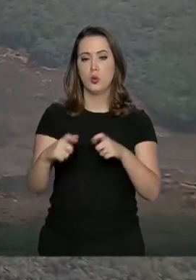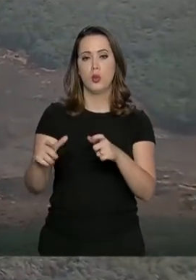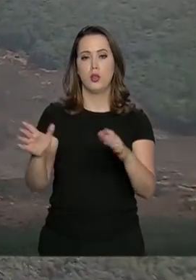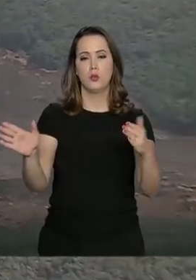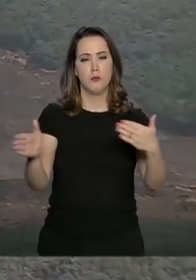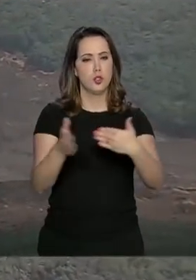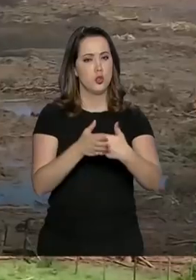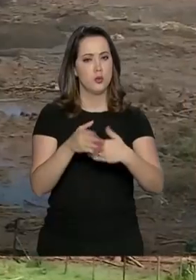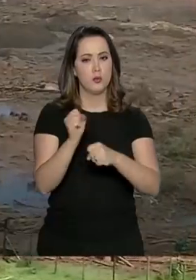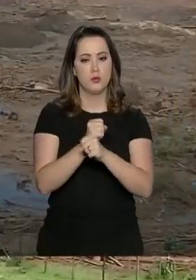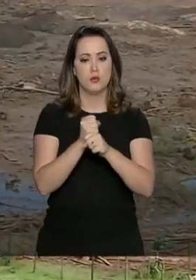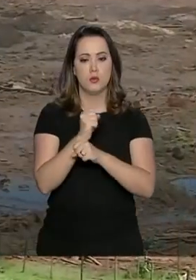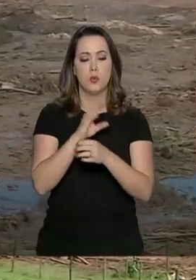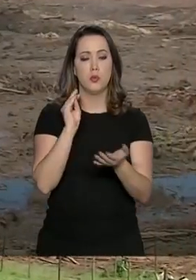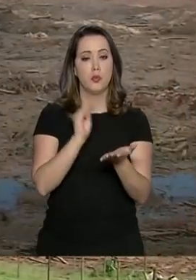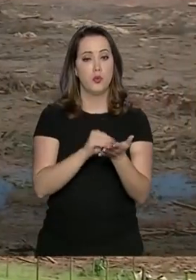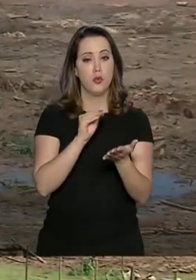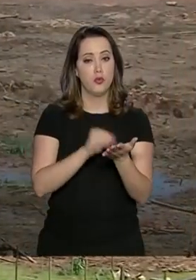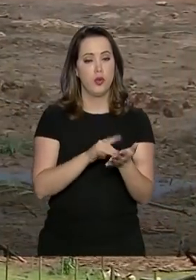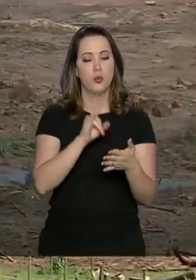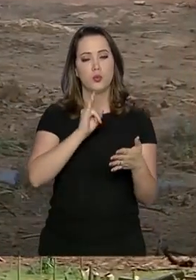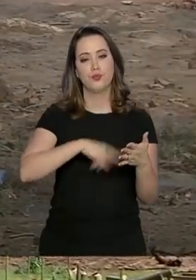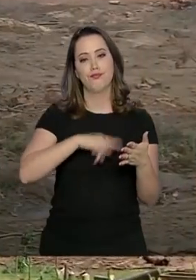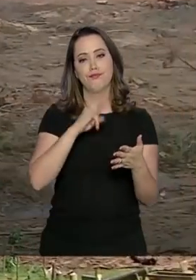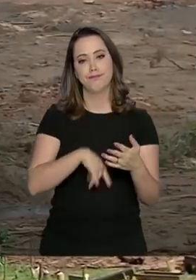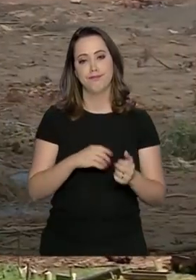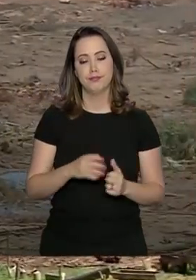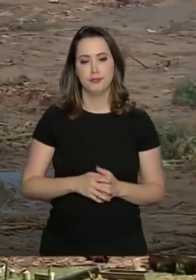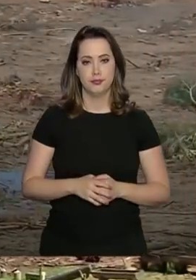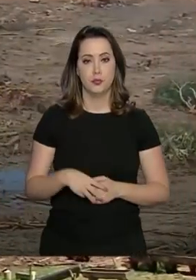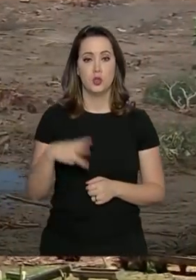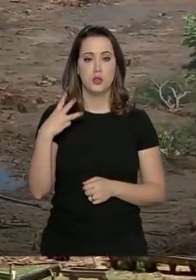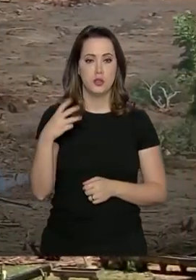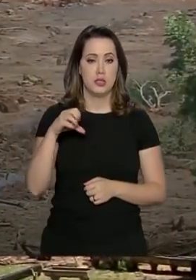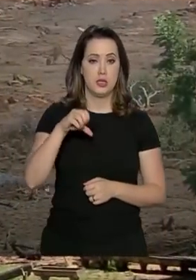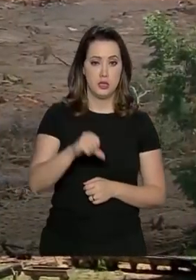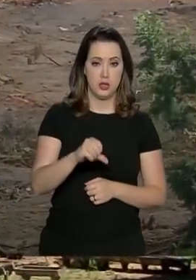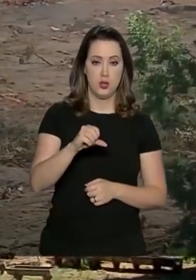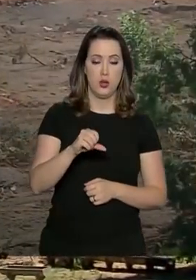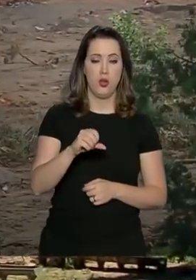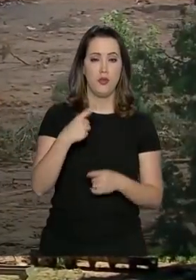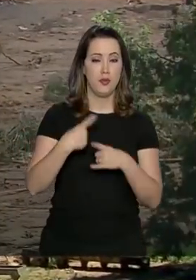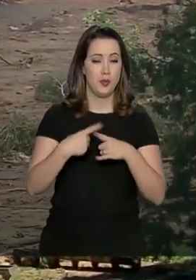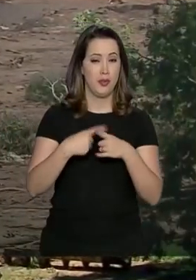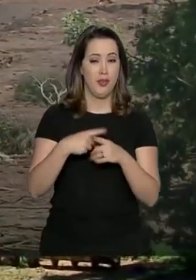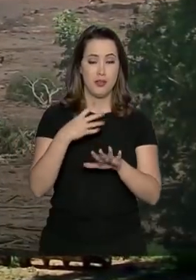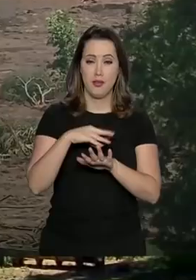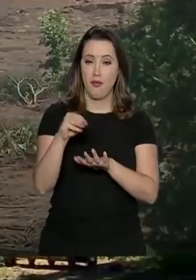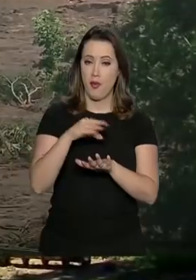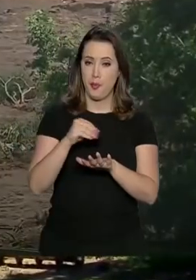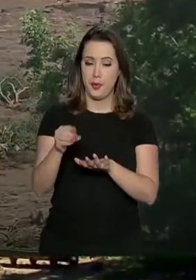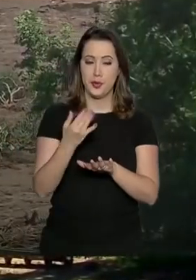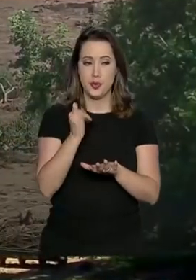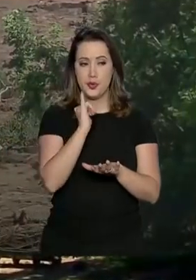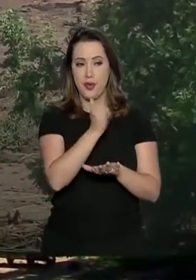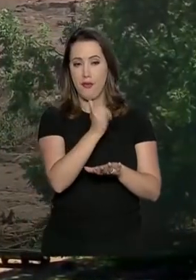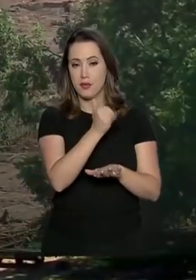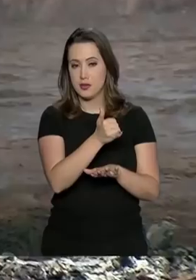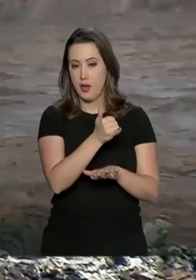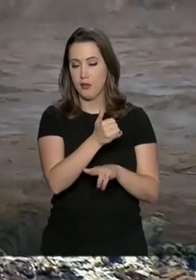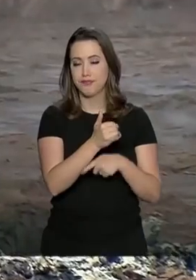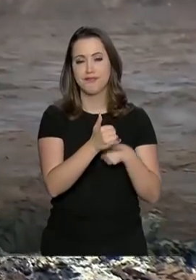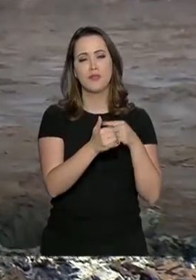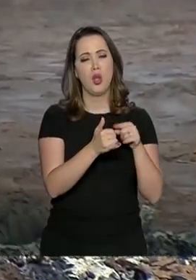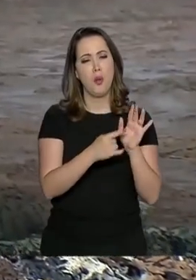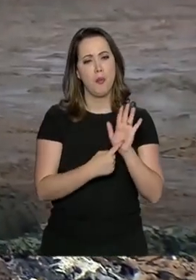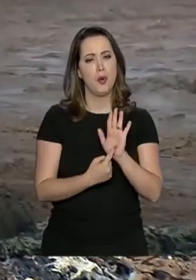interditadas este ano por falta de documentação. 39 delas porque as informações enviadas pelas empresas